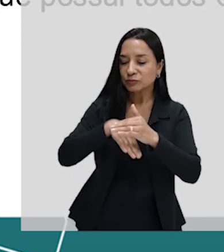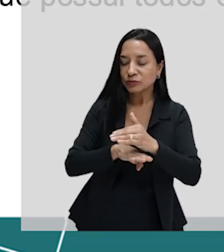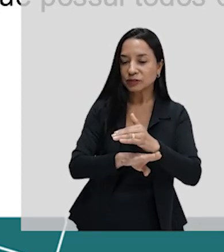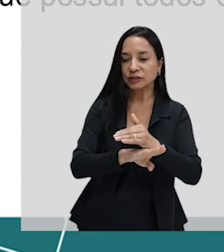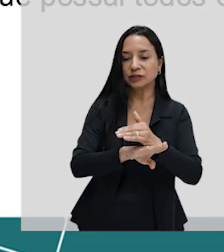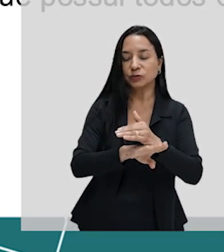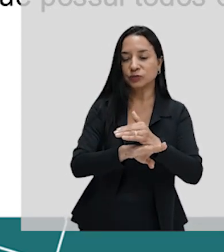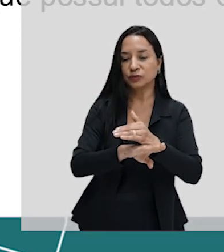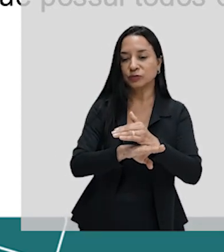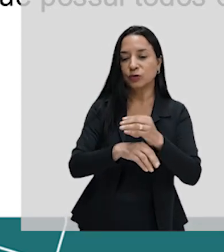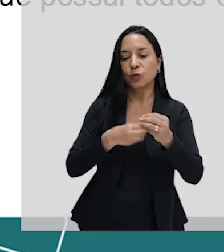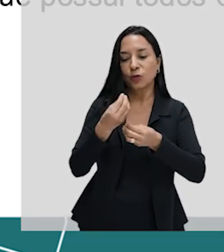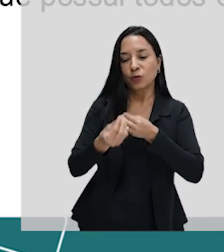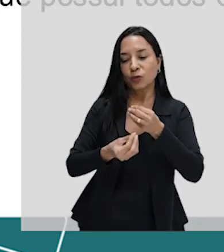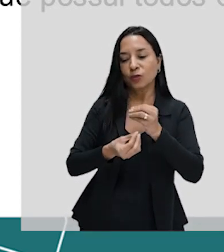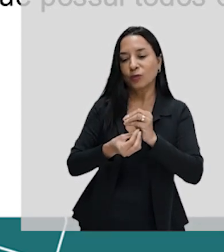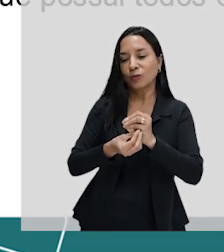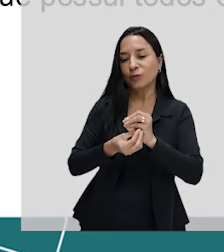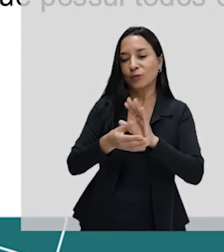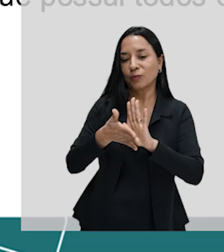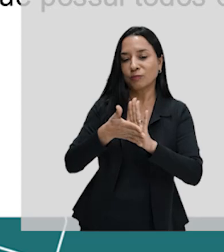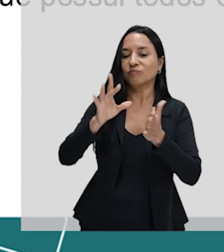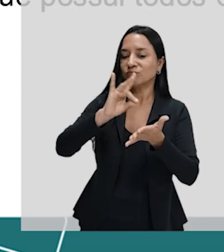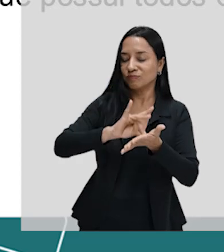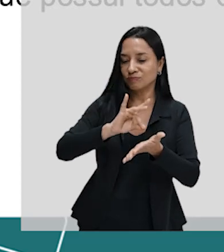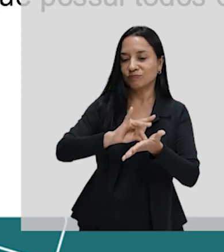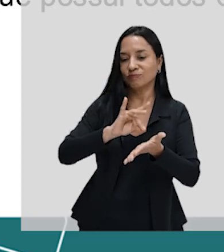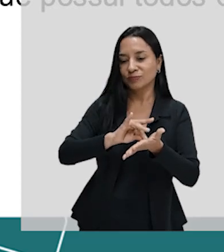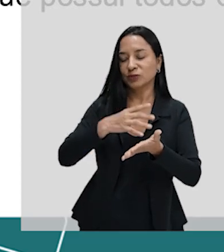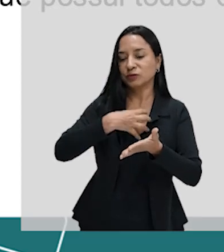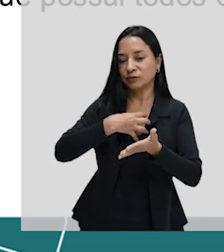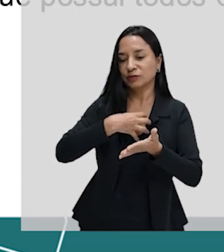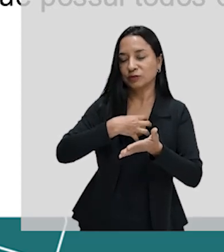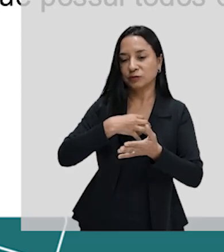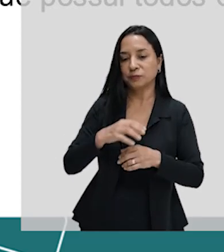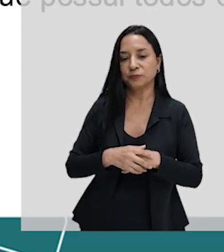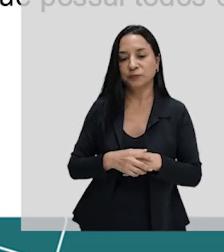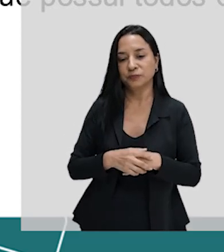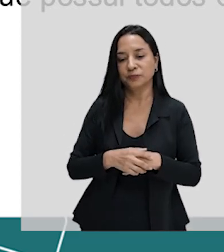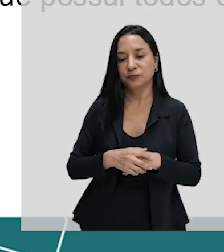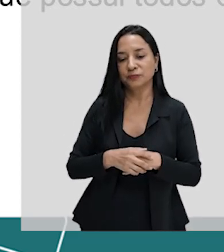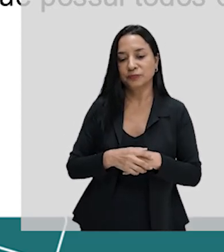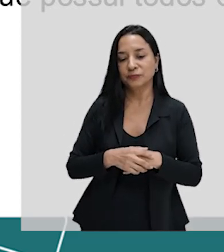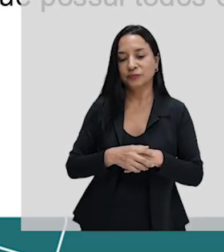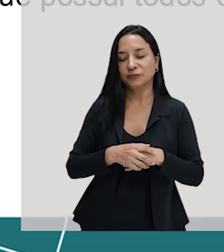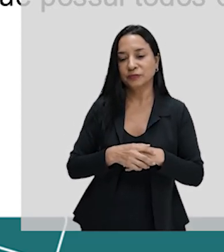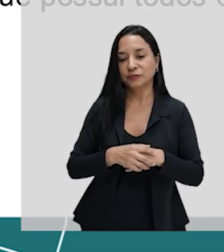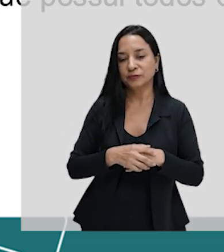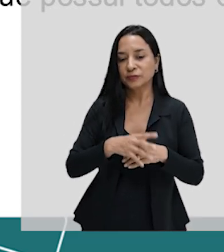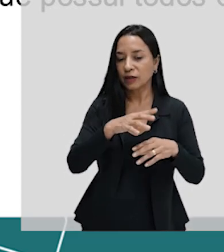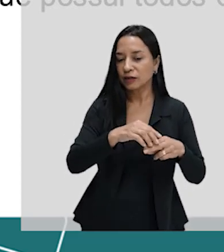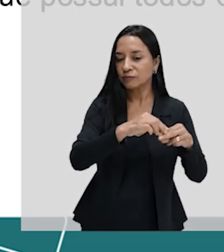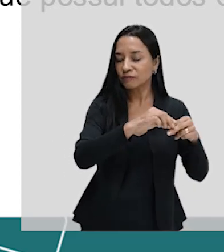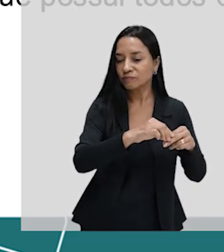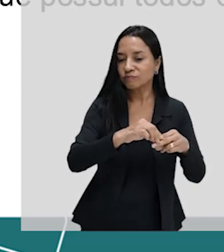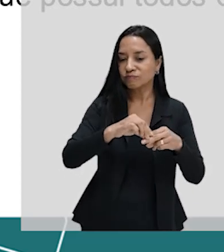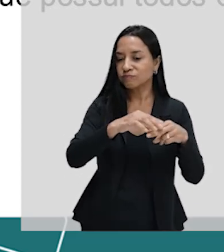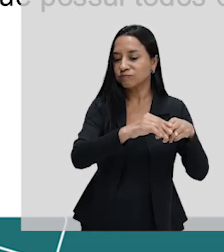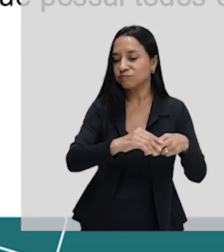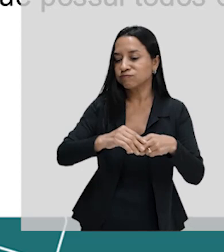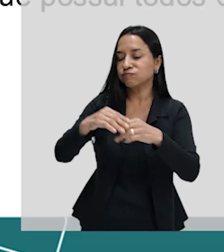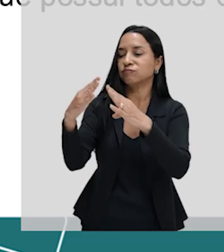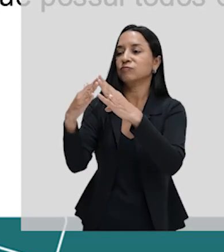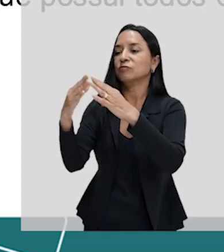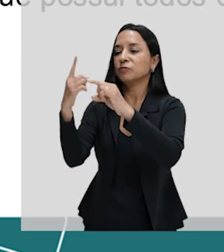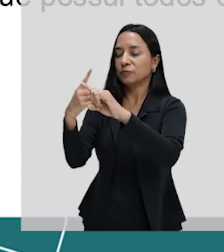como prova do amor que ainda sentia por ele. Isabel foi à igreja de São Pedro onde se encontrava o cadáver